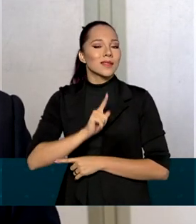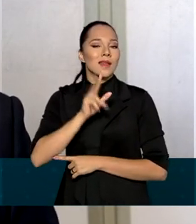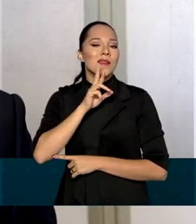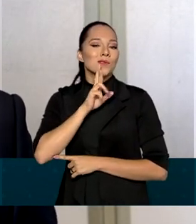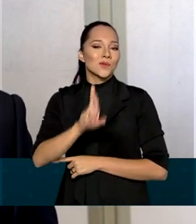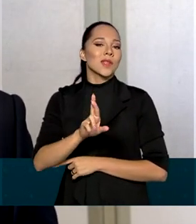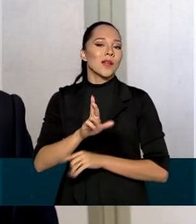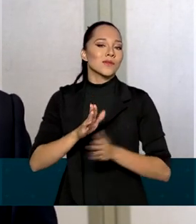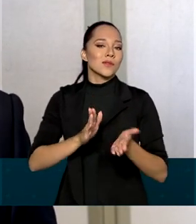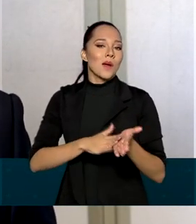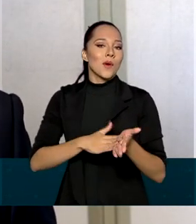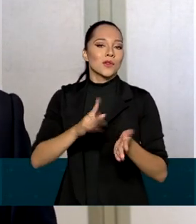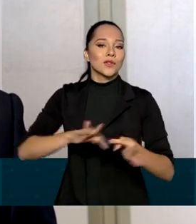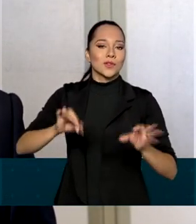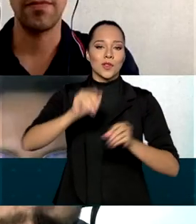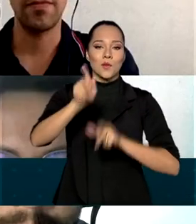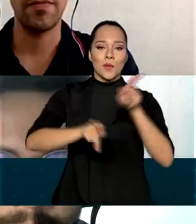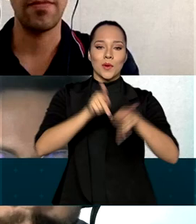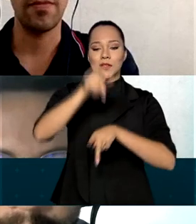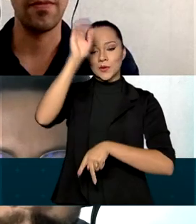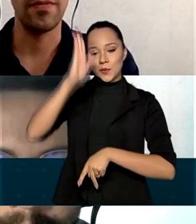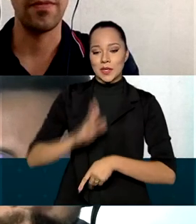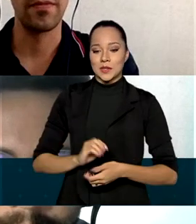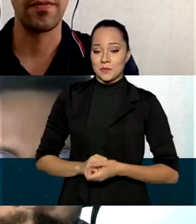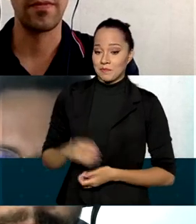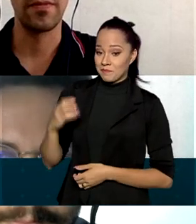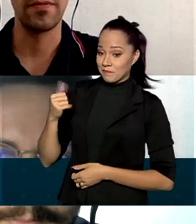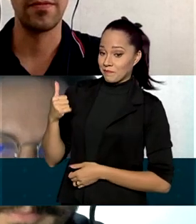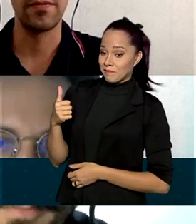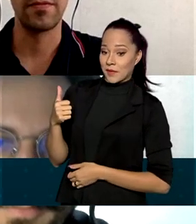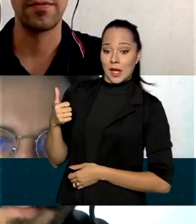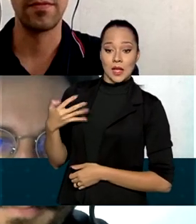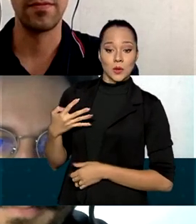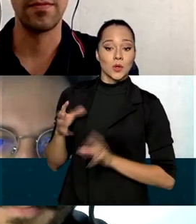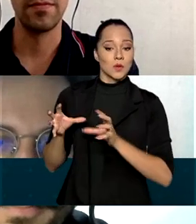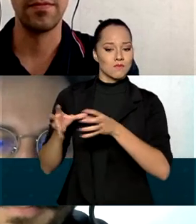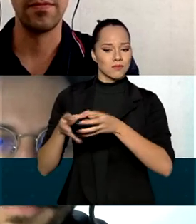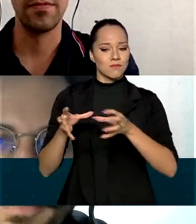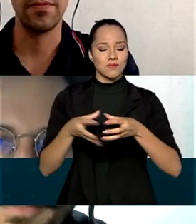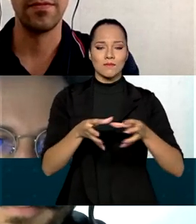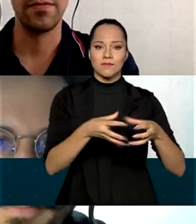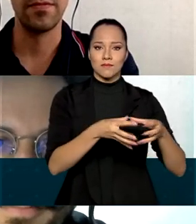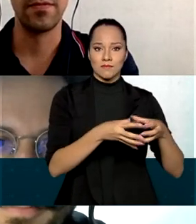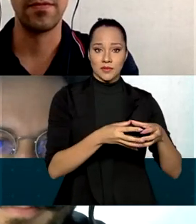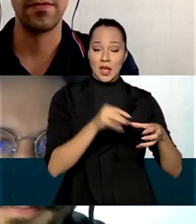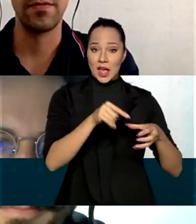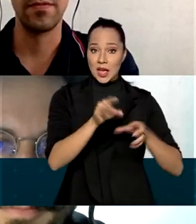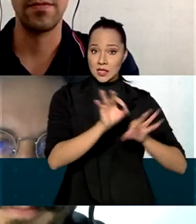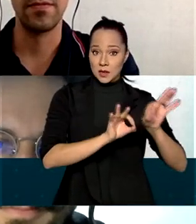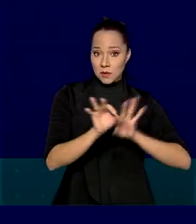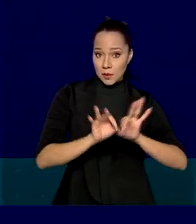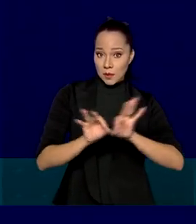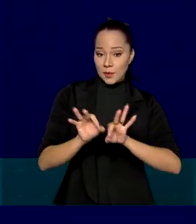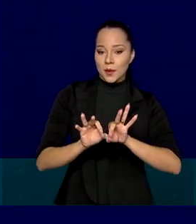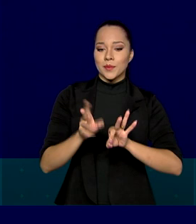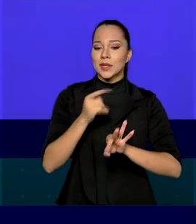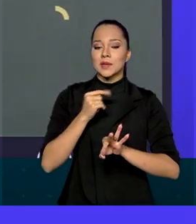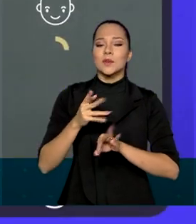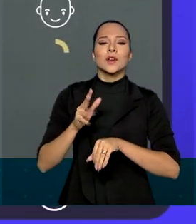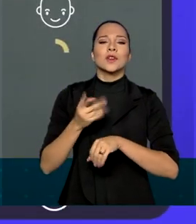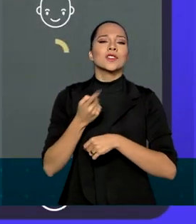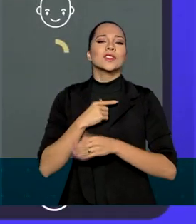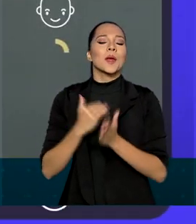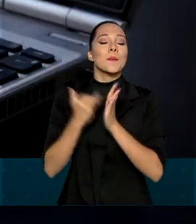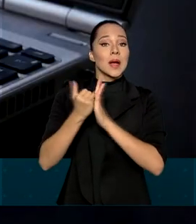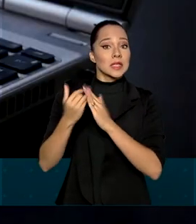na mão de todos os brasileiros. São 14 times no total. Eles estão desenvolvendo, por exemplo, formas de